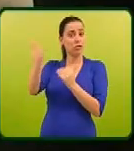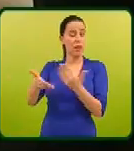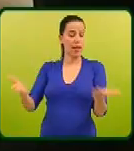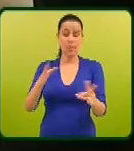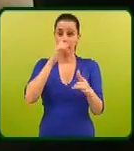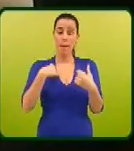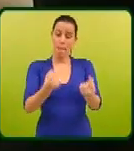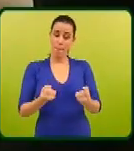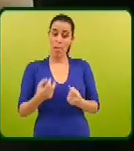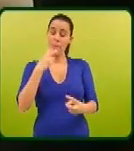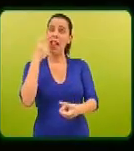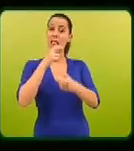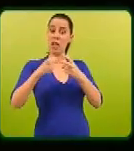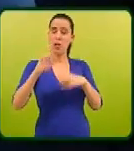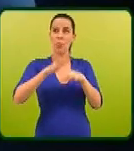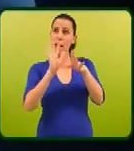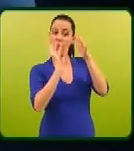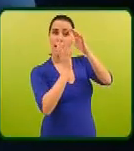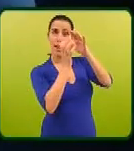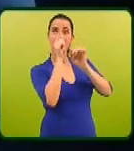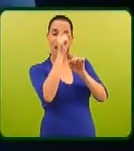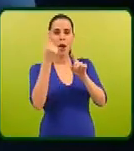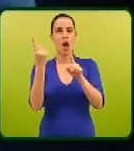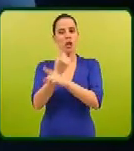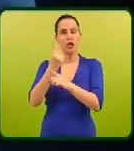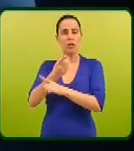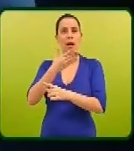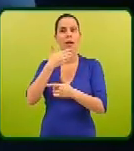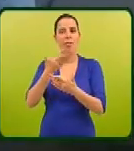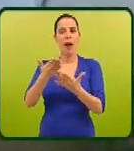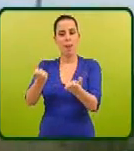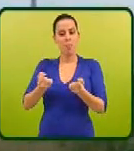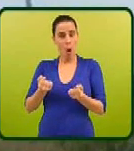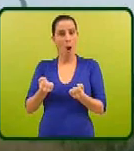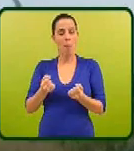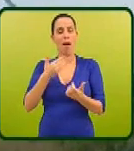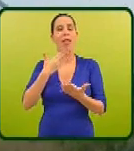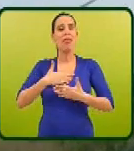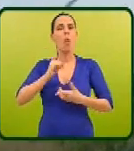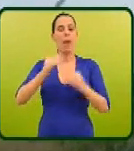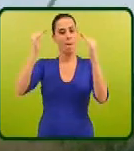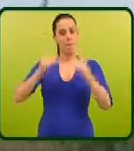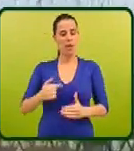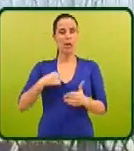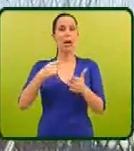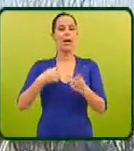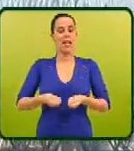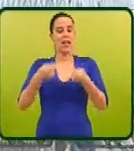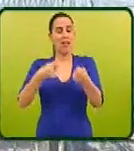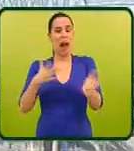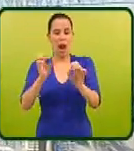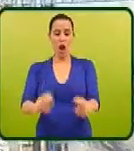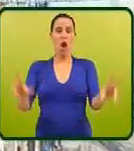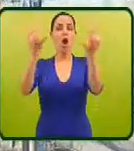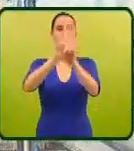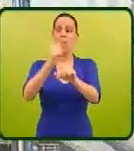Quando poupamos energia usando lâmpadas e eletrodomésticos mais eficientes, estamos a reduzir a necessidade de investir em